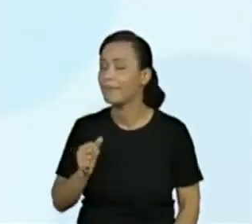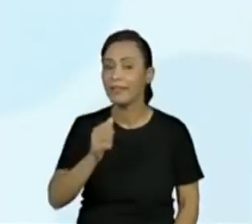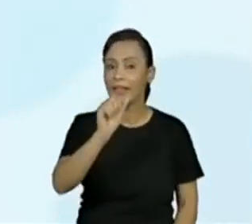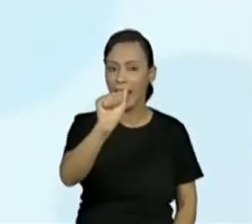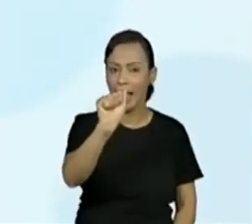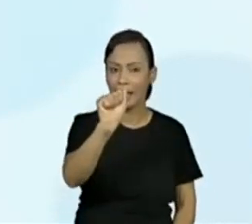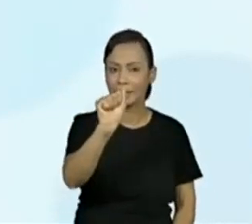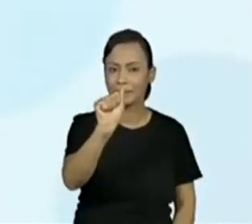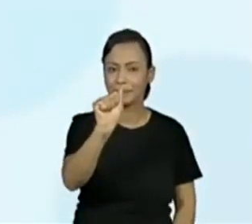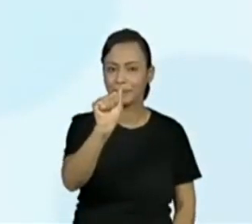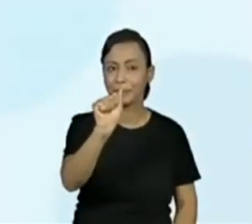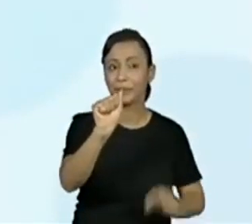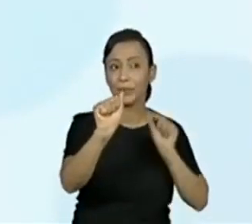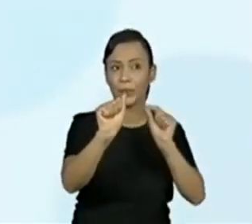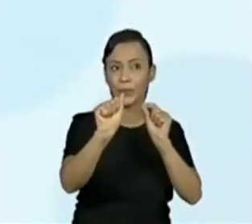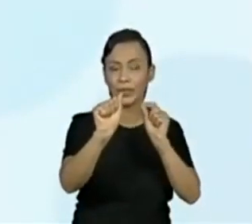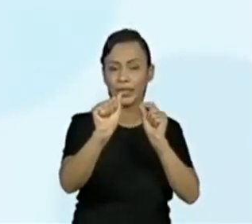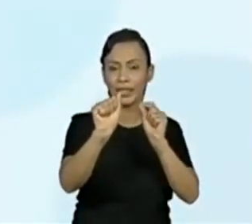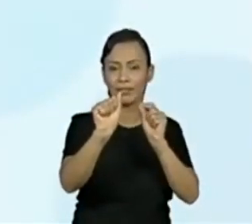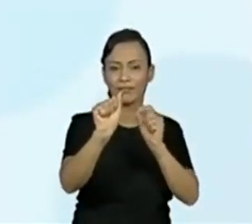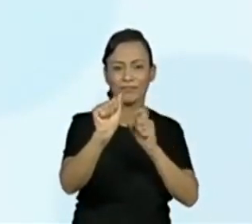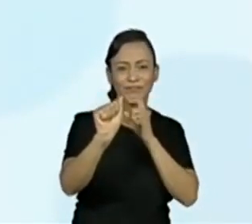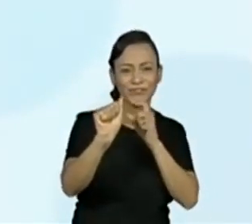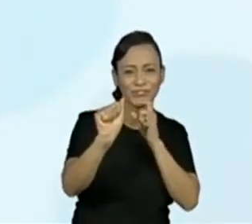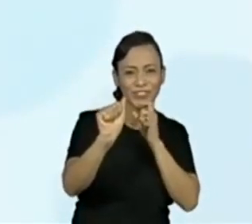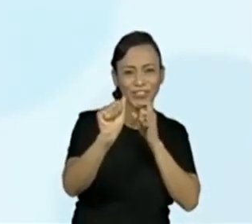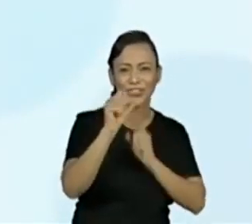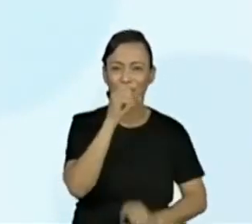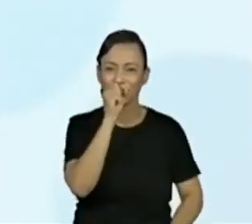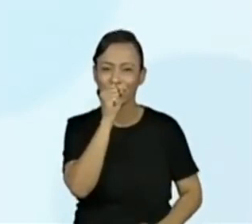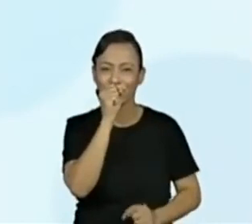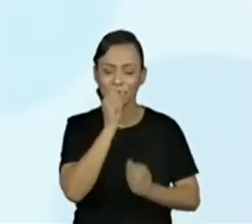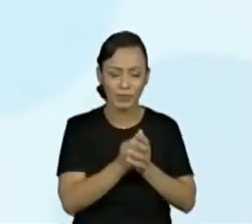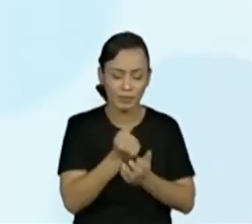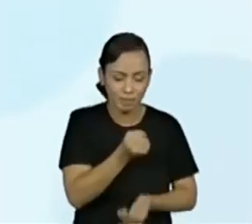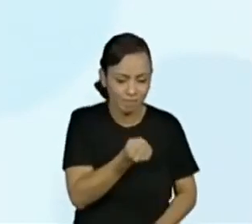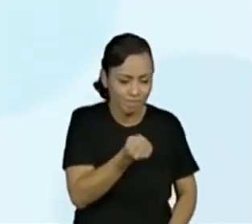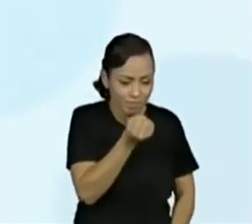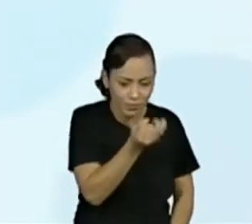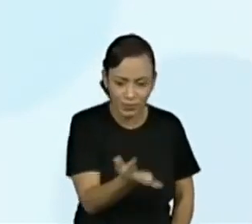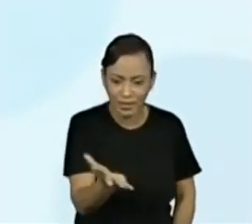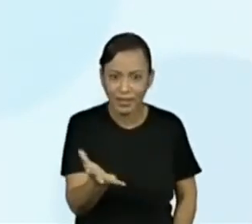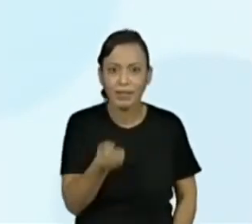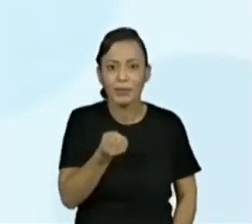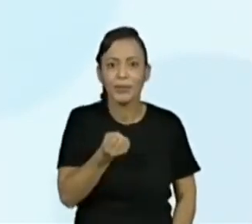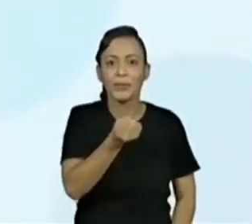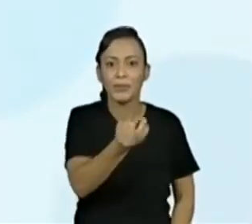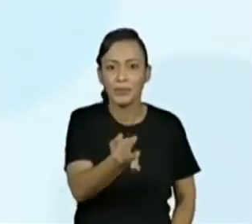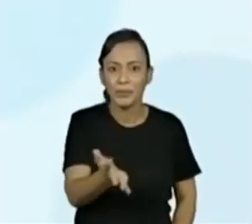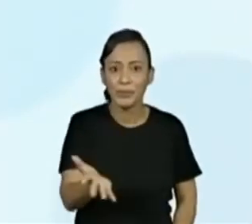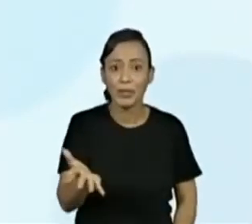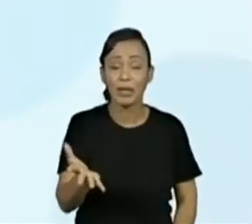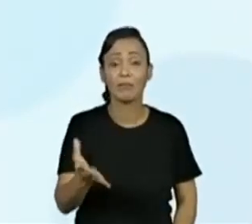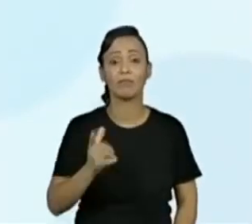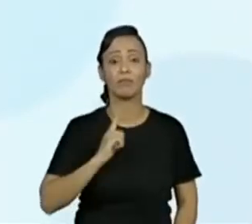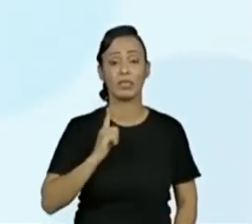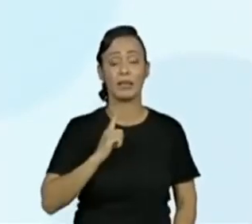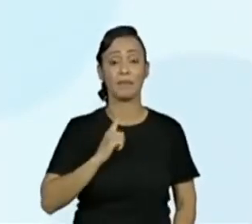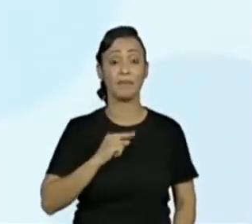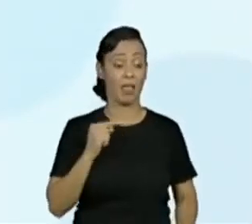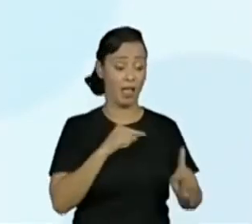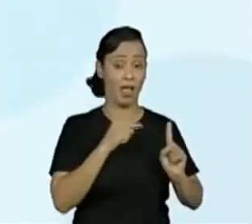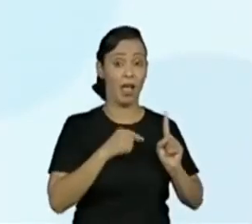ali, na jogada que eles fizeram ali, né? A família fez a jogada dos dados ali. E a Lígia